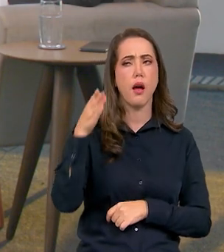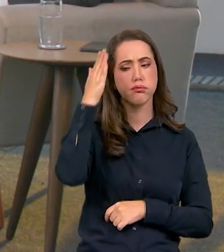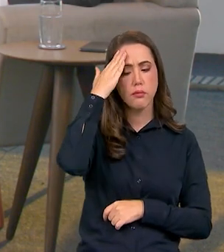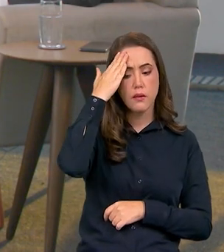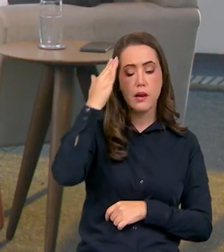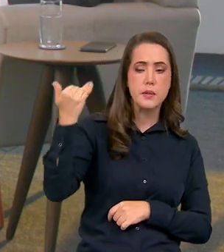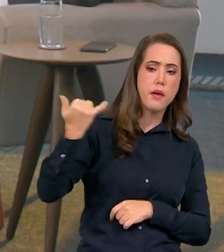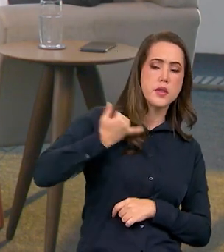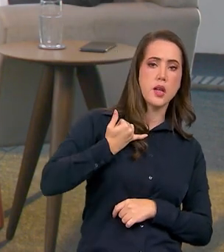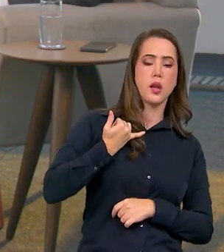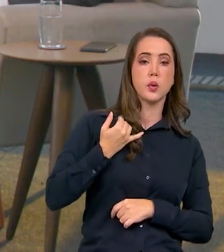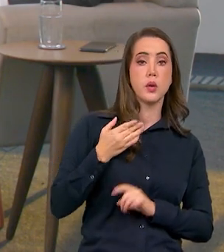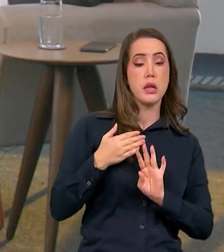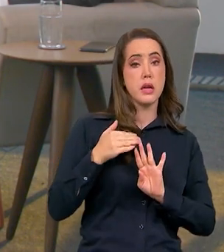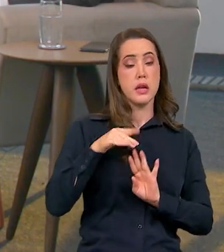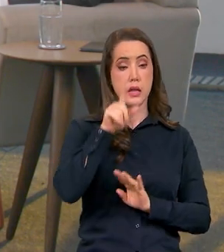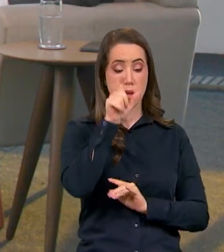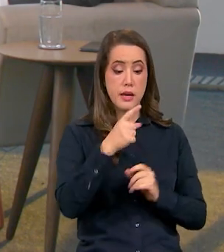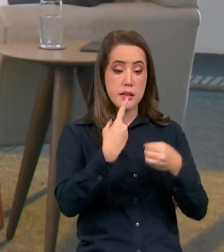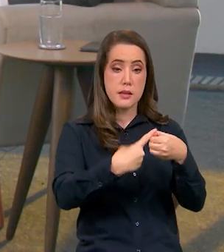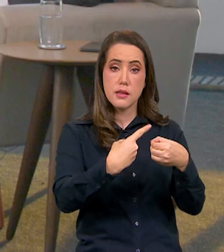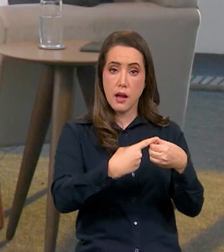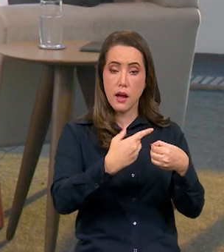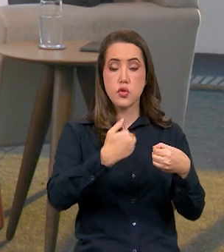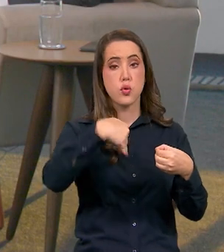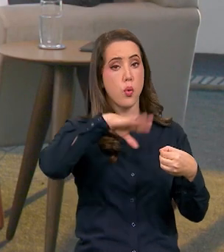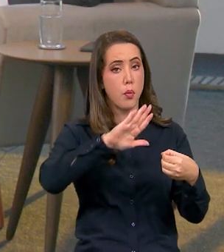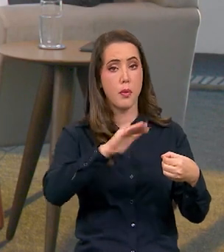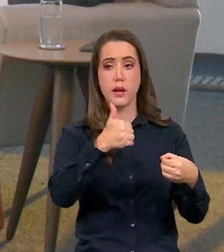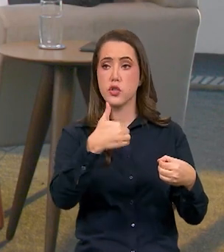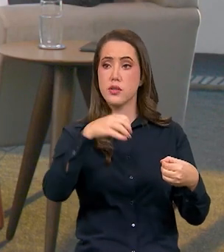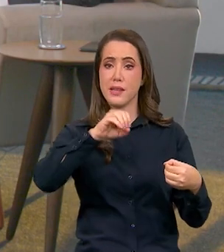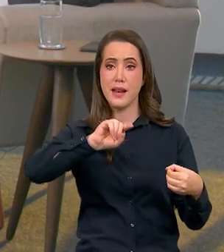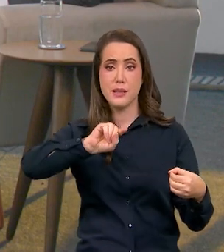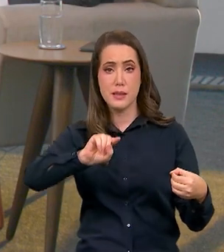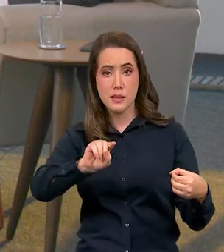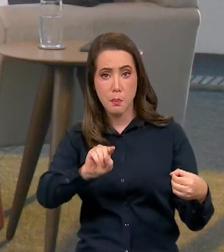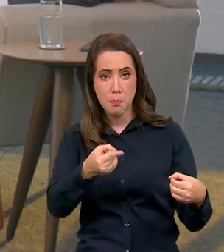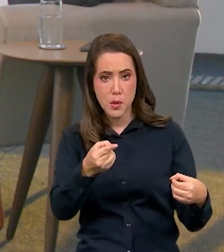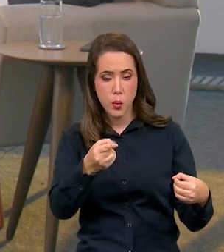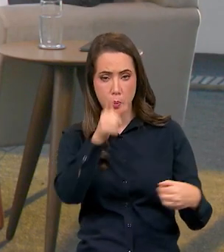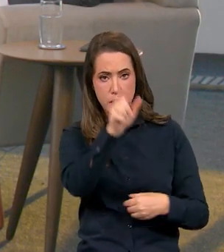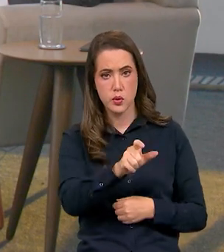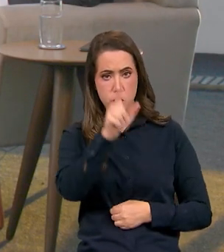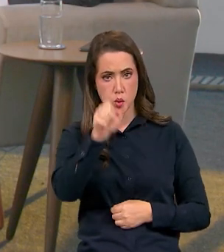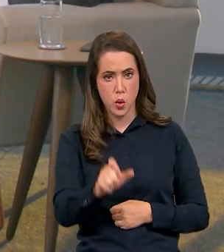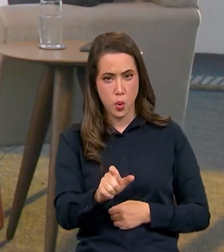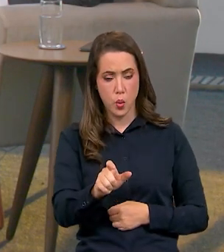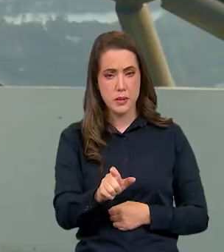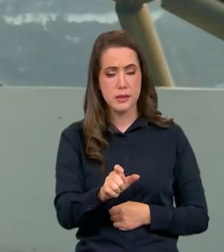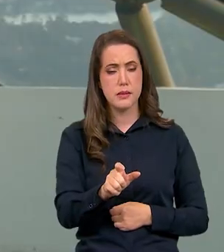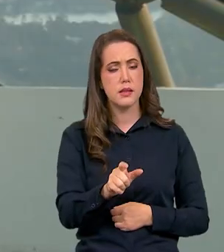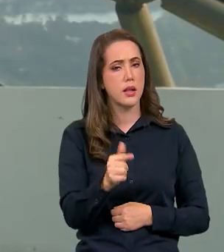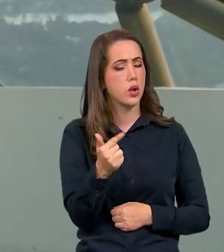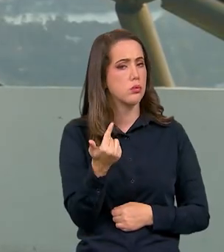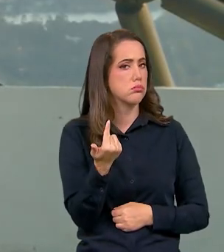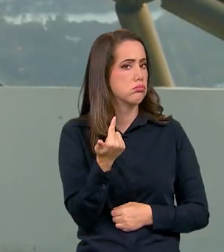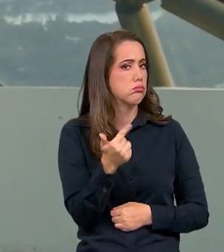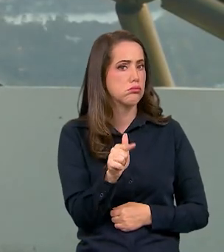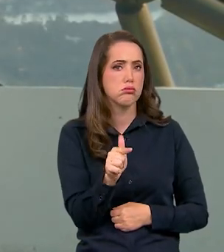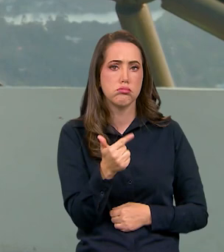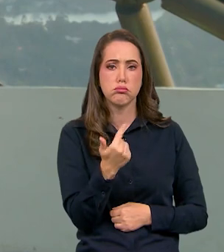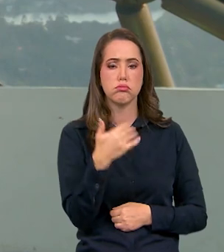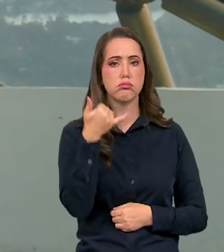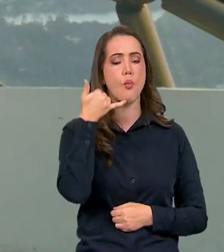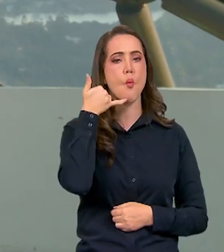lá que tem distritos com mais de 10 mil habitantes, que não é município, 10, 12 mil habitantes, que não tem